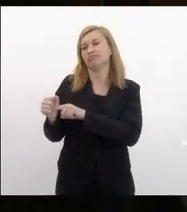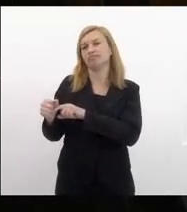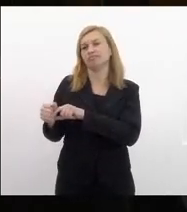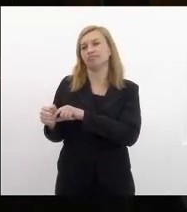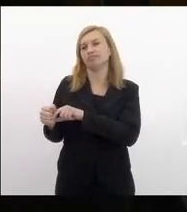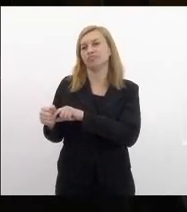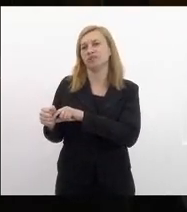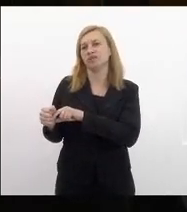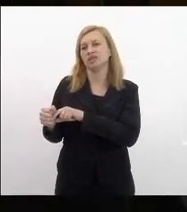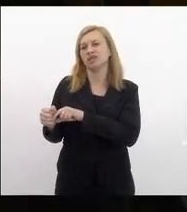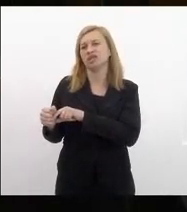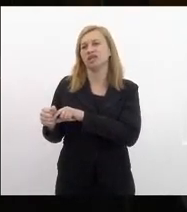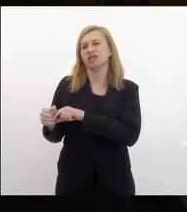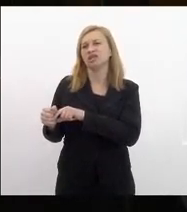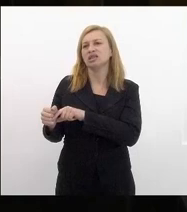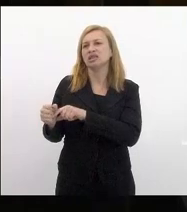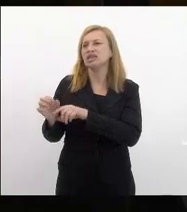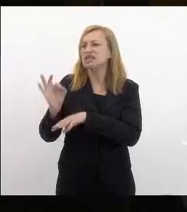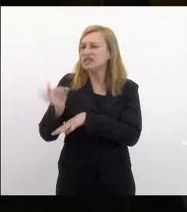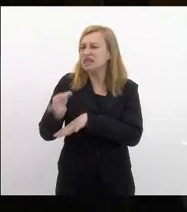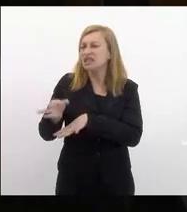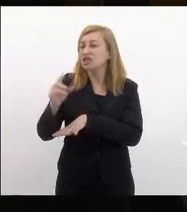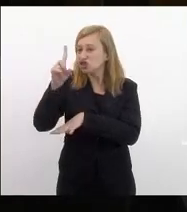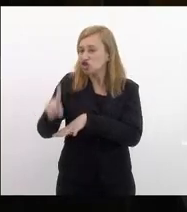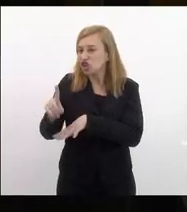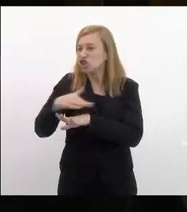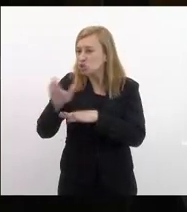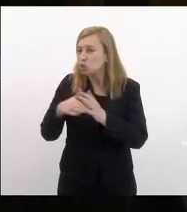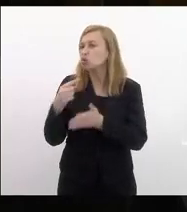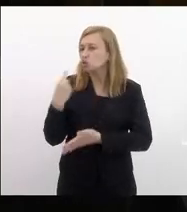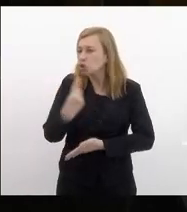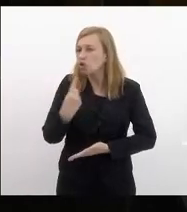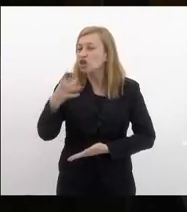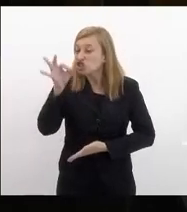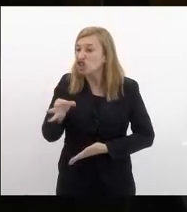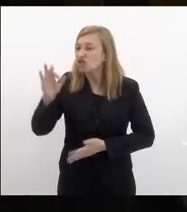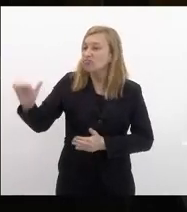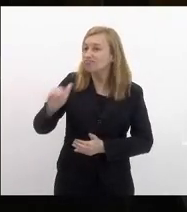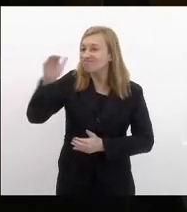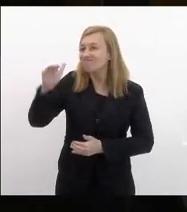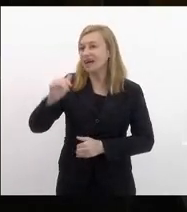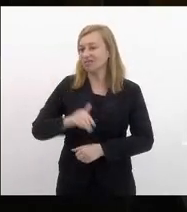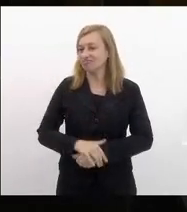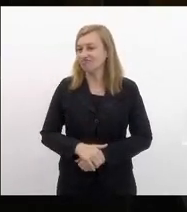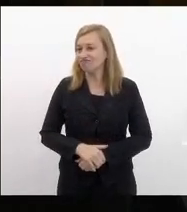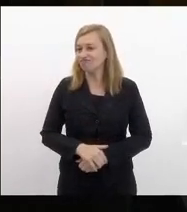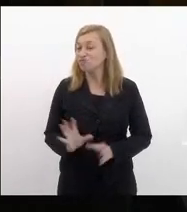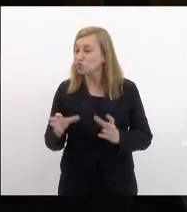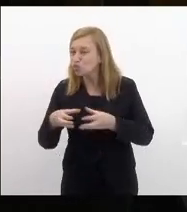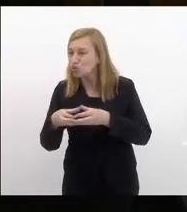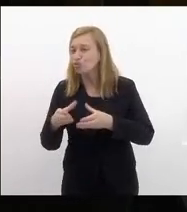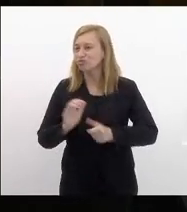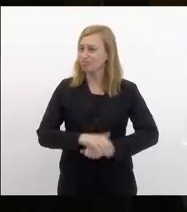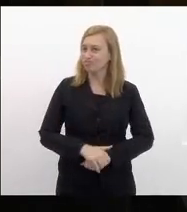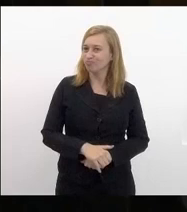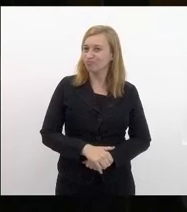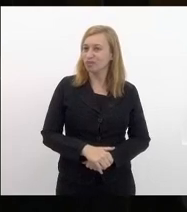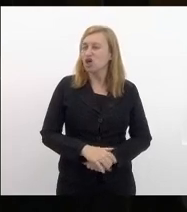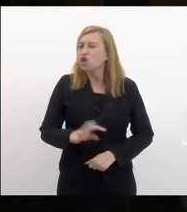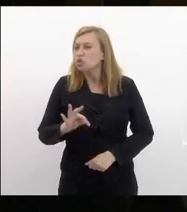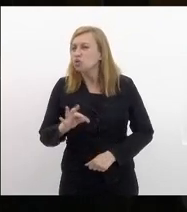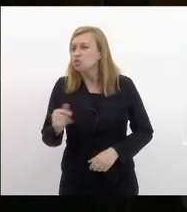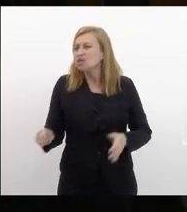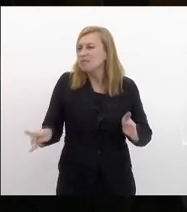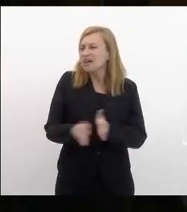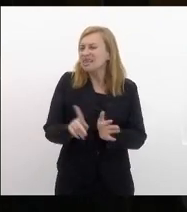acaba garantindo o direito de todos nós o direito maior ao coletivo aquilo que